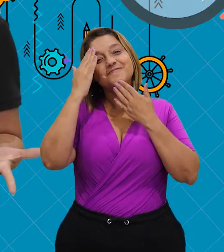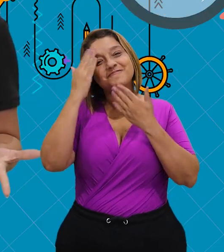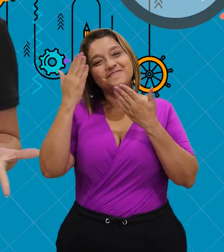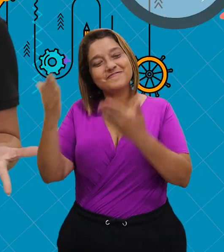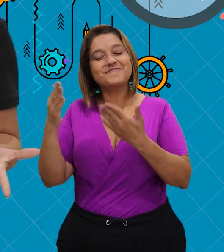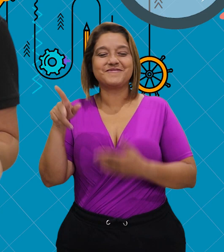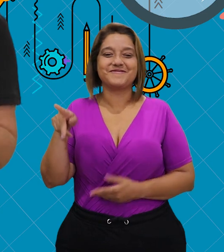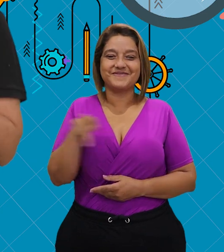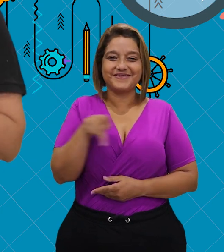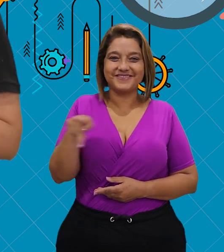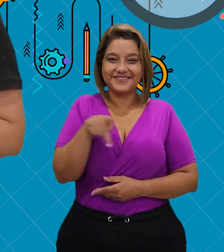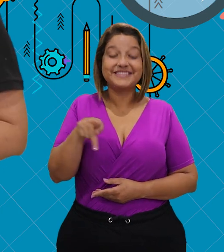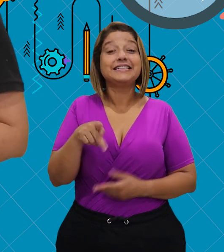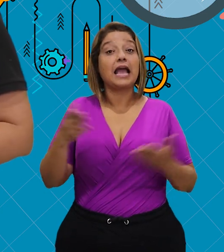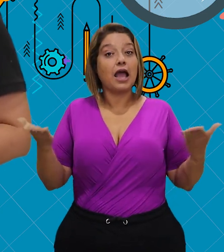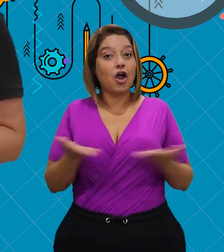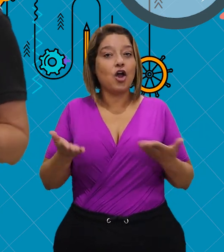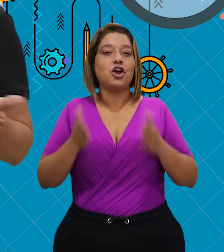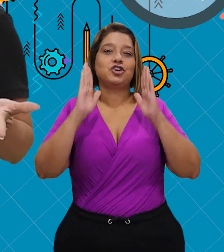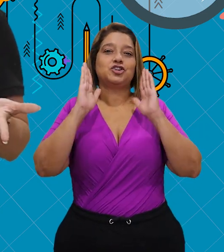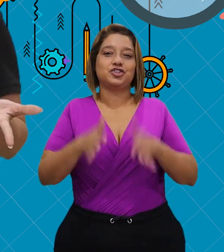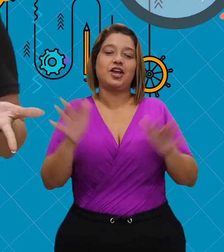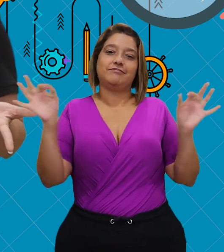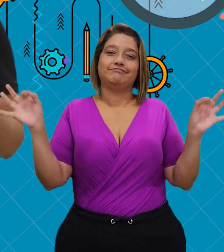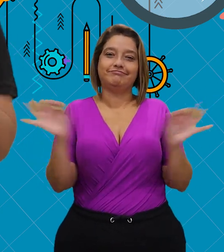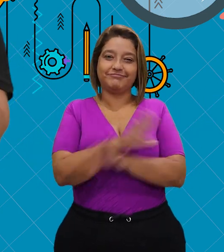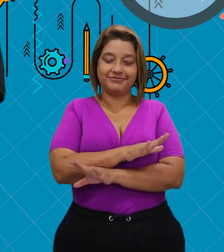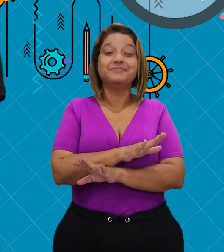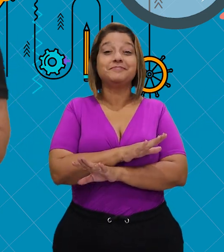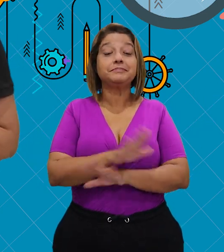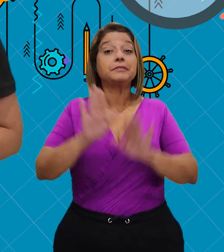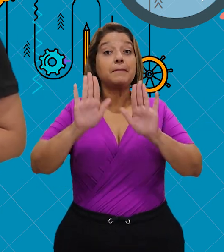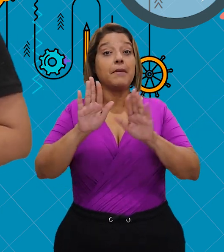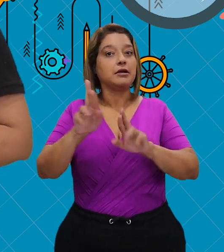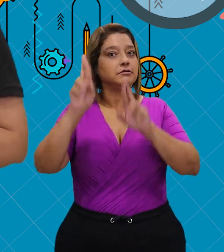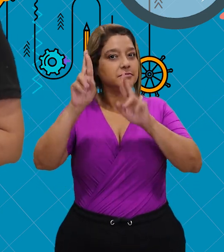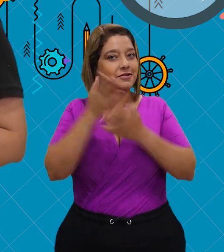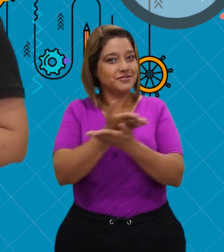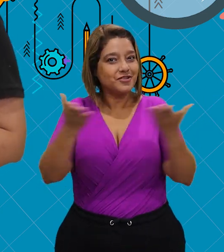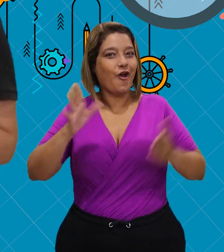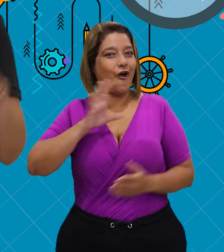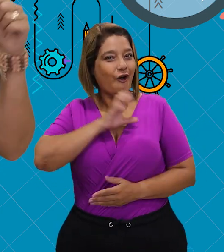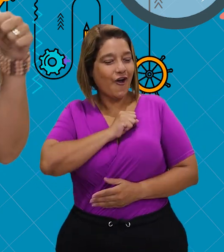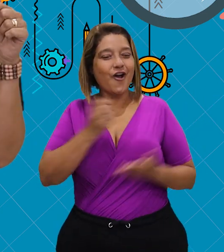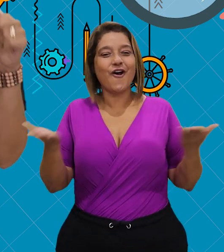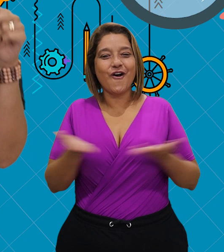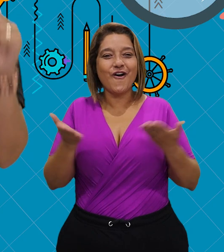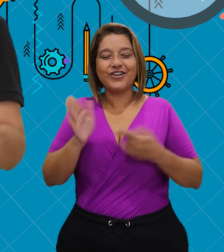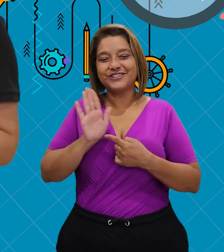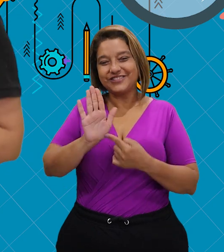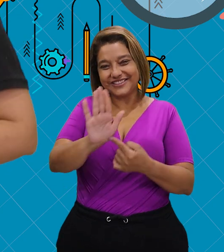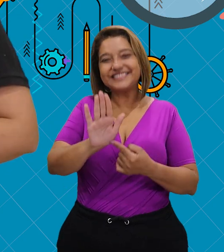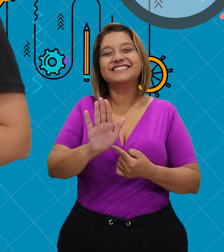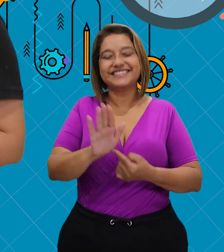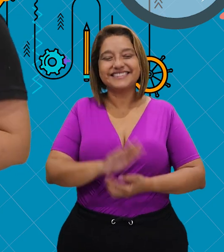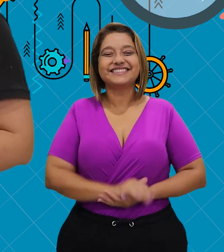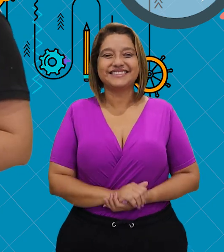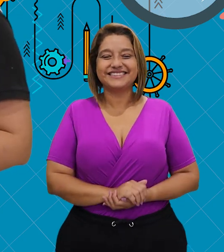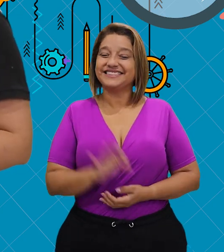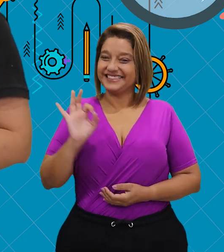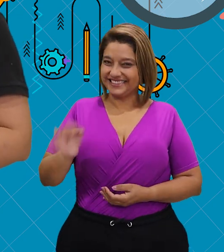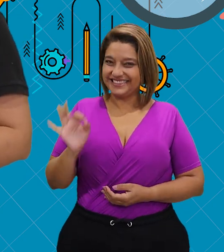Obrigada, professora Andriele. E estamos chegando ao fim. Mas espero que tenham gostado do nosso programa de hoje.